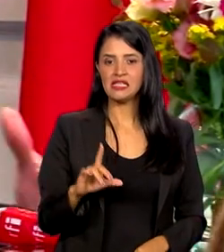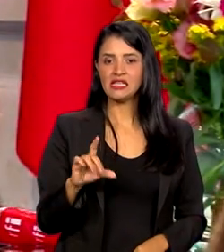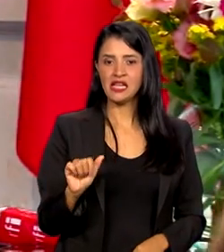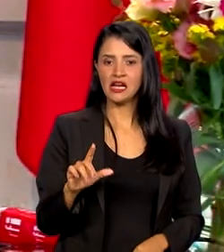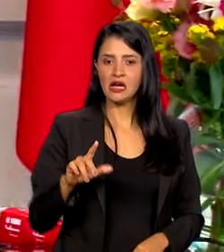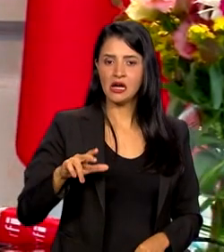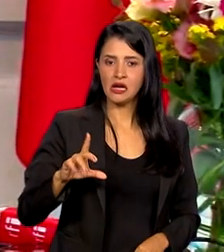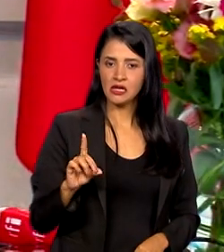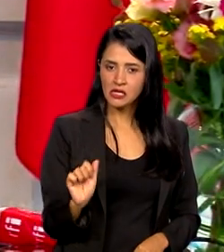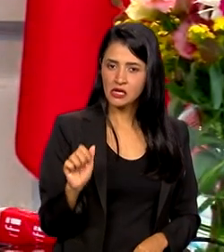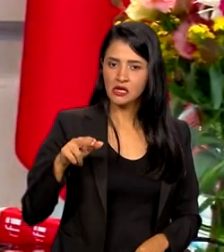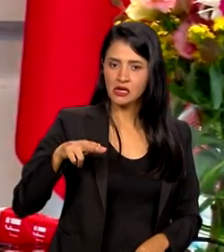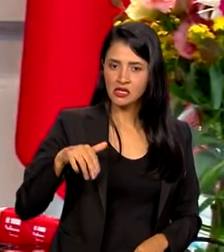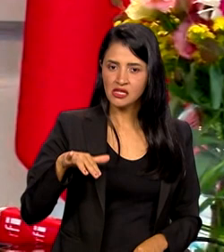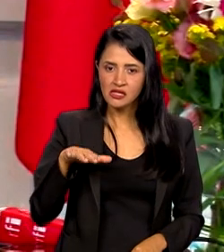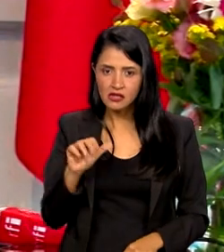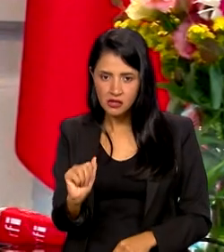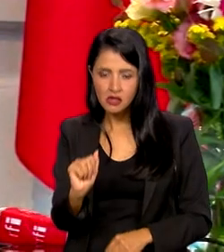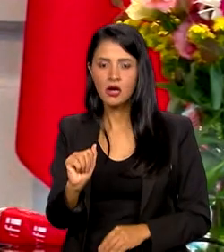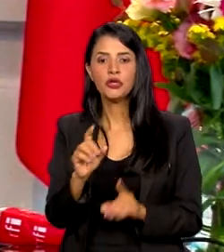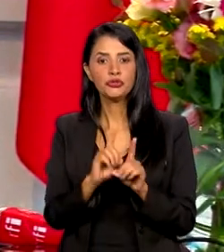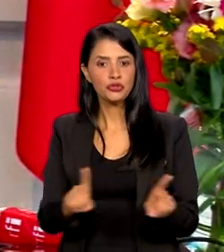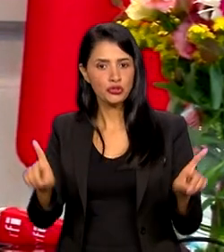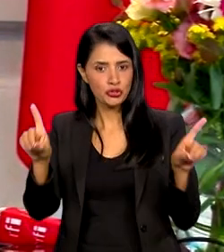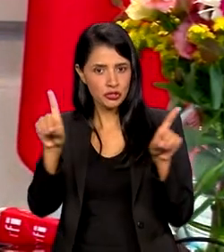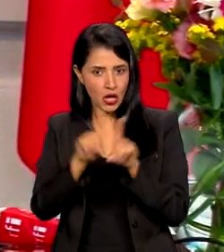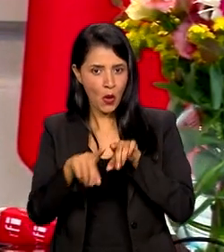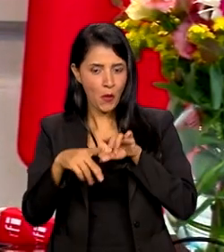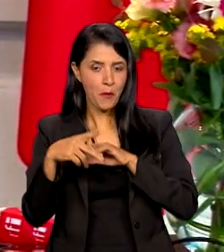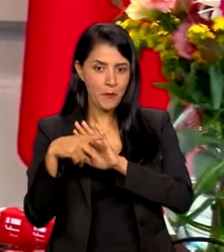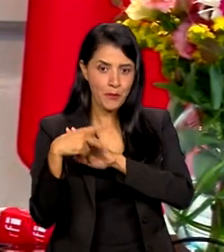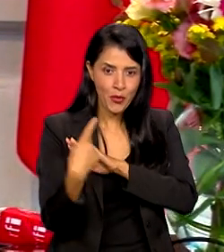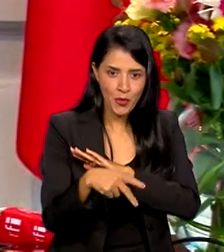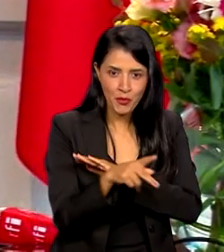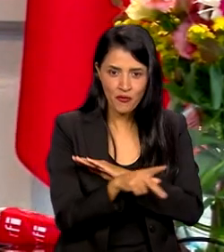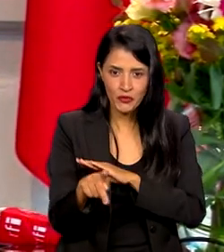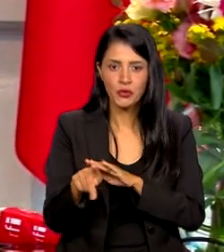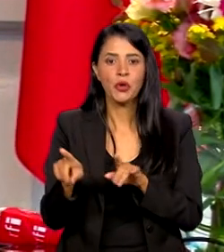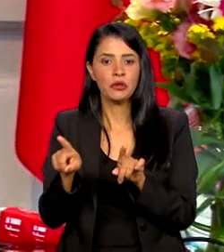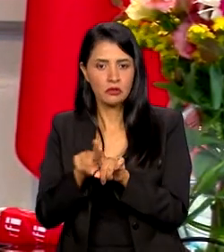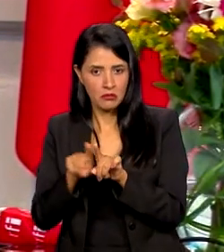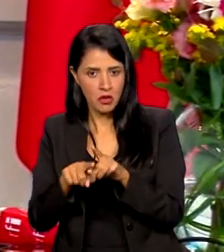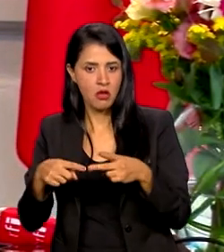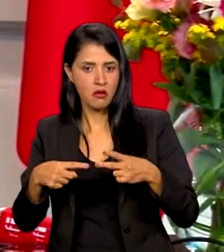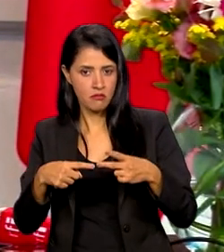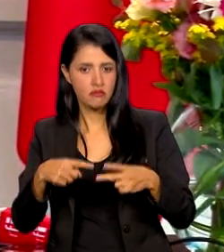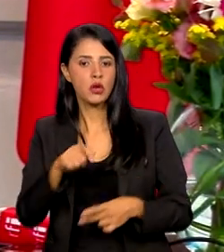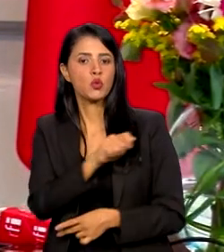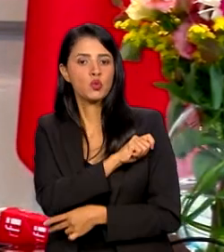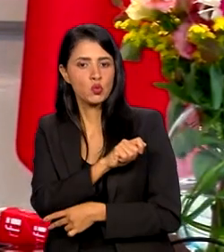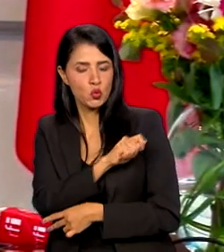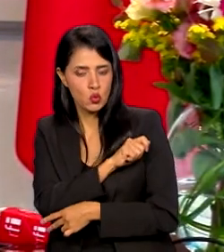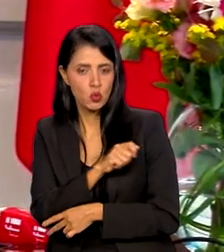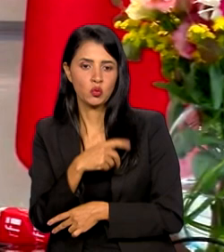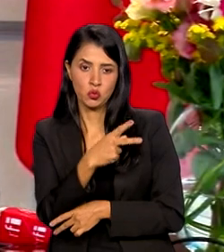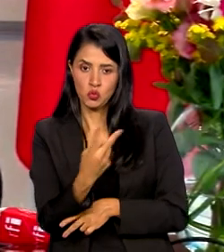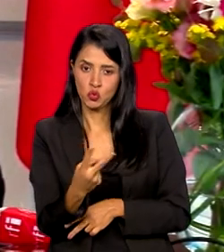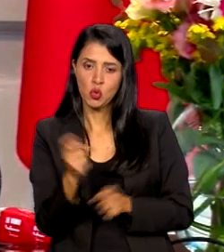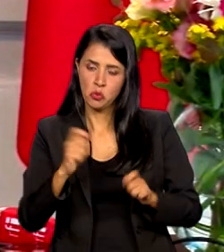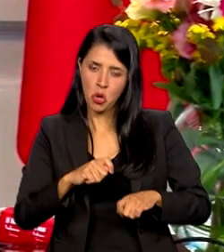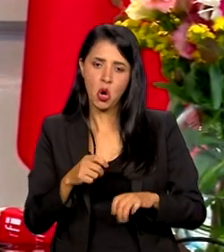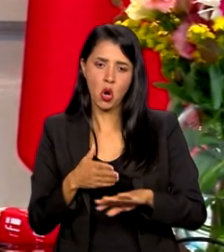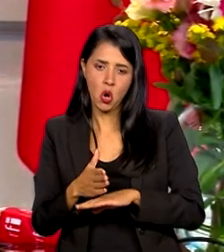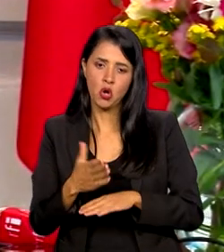professores, como para alunos nas escolas públicas e privadas no Brasil. Cidadania digital, acho que é importante